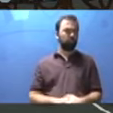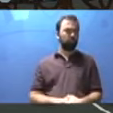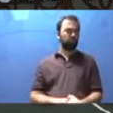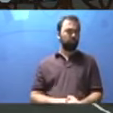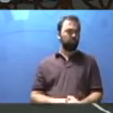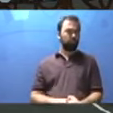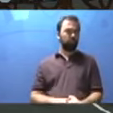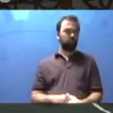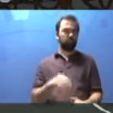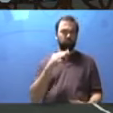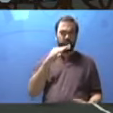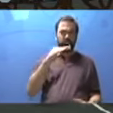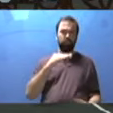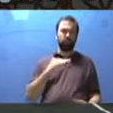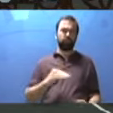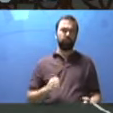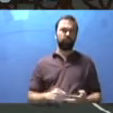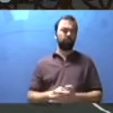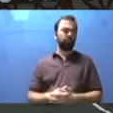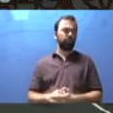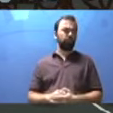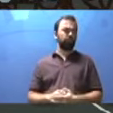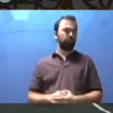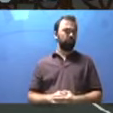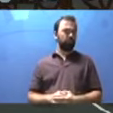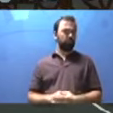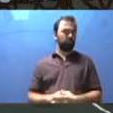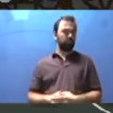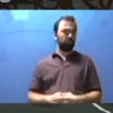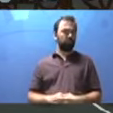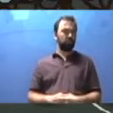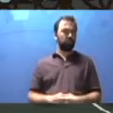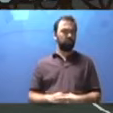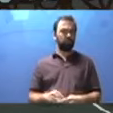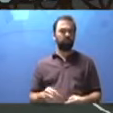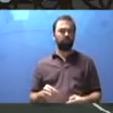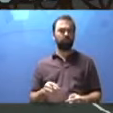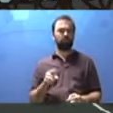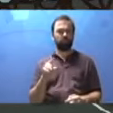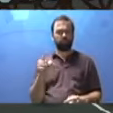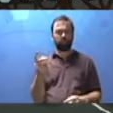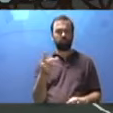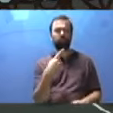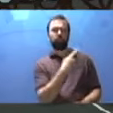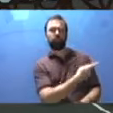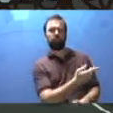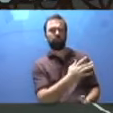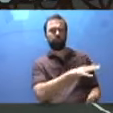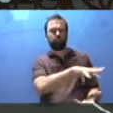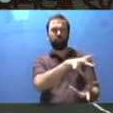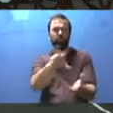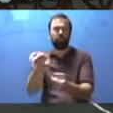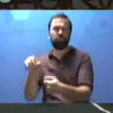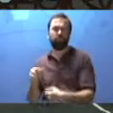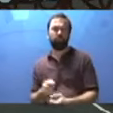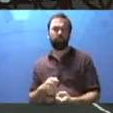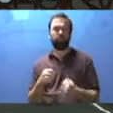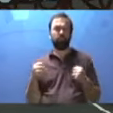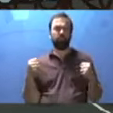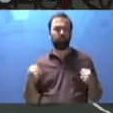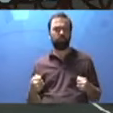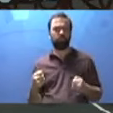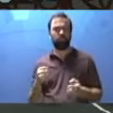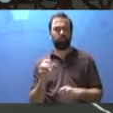Vocês estão vendo, parando para perceber que todas as dependências e essa avaliação depende do conjunto escolar. Você